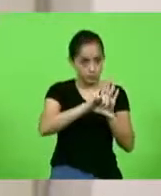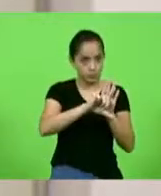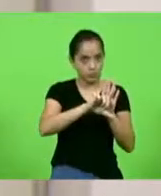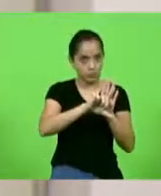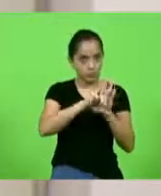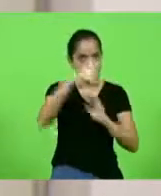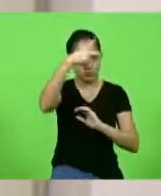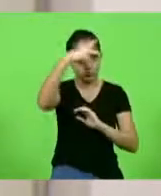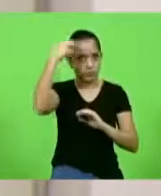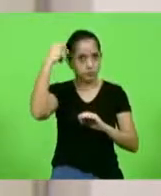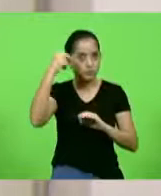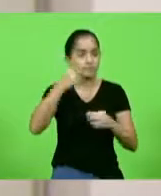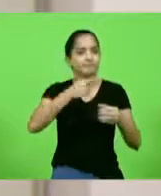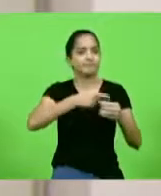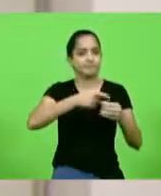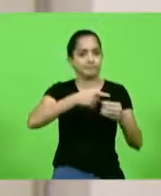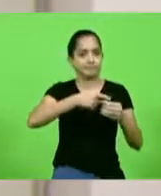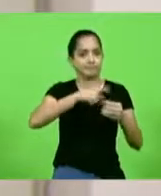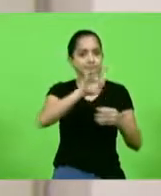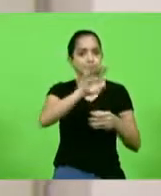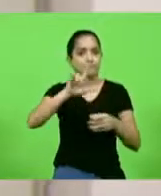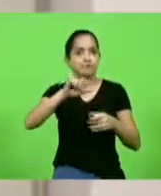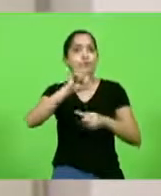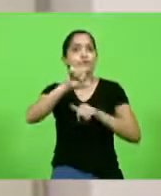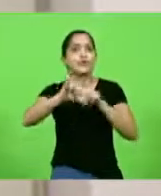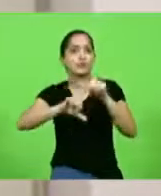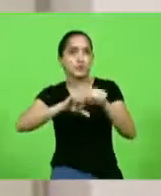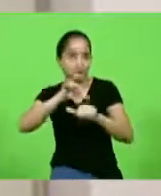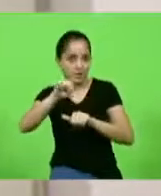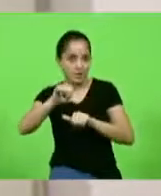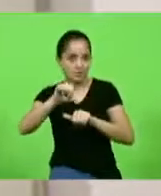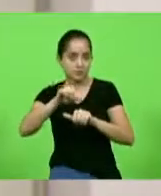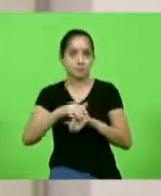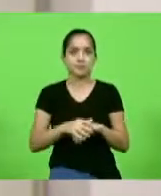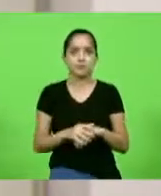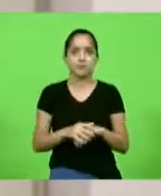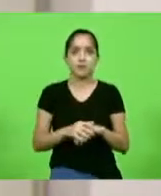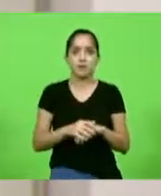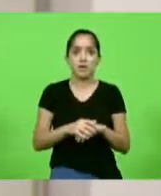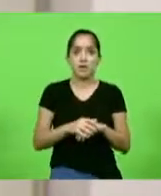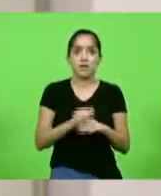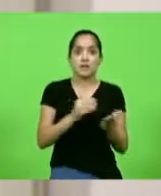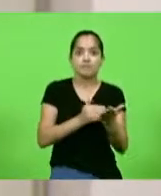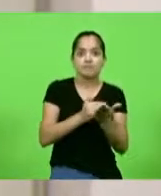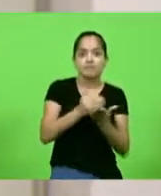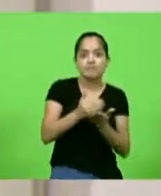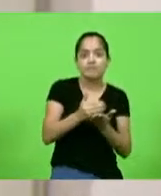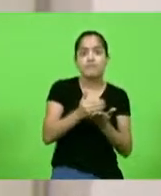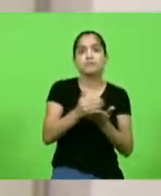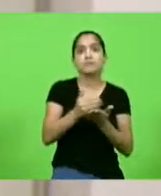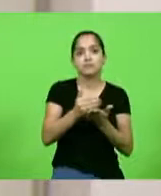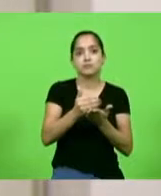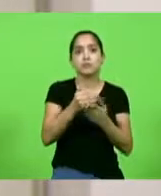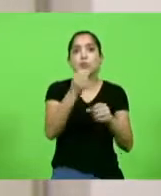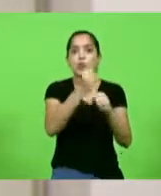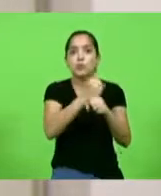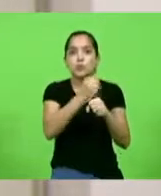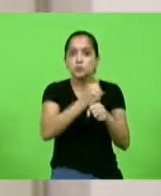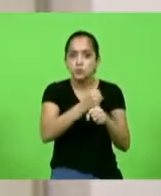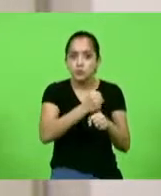município de Blumenau foi alterado. inicialmente o centro de convenções era para ter sido construído